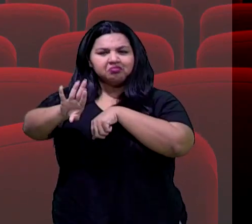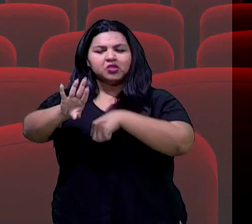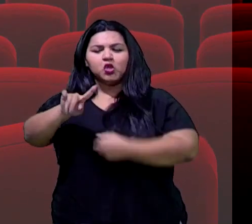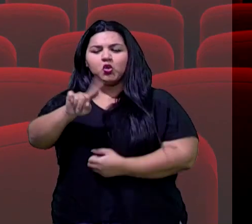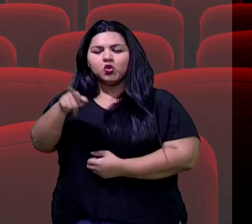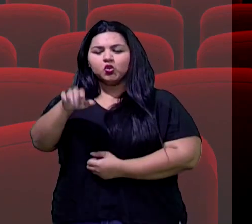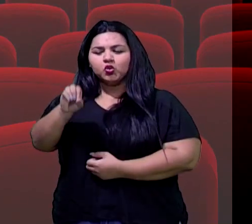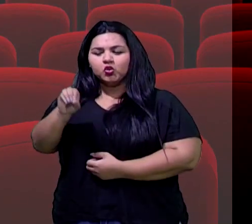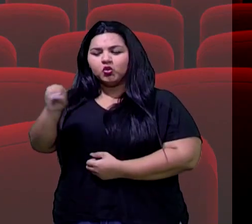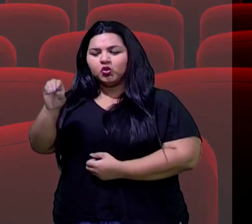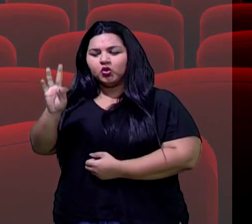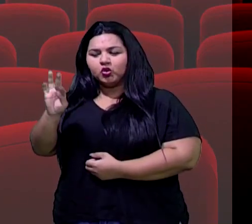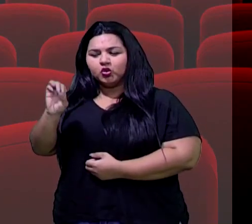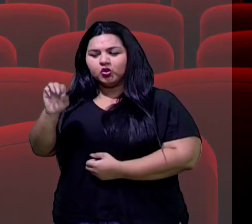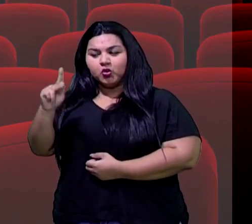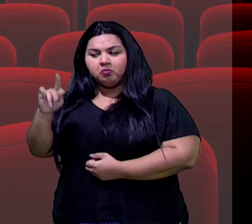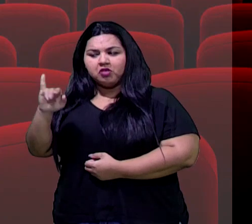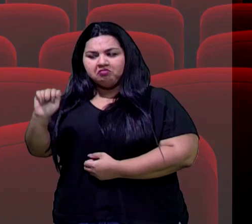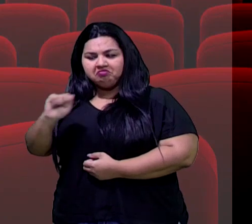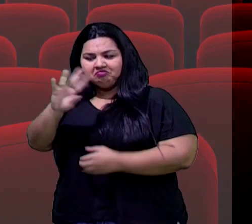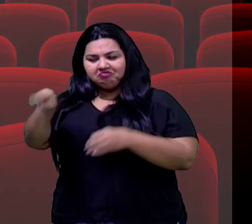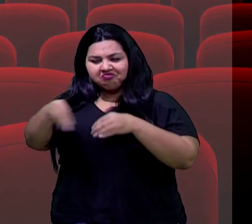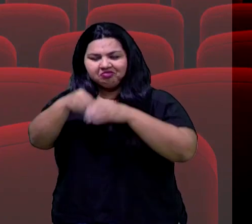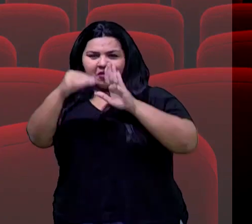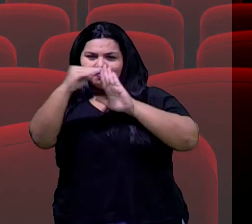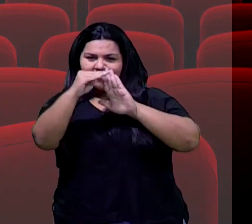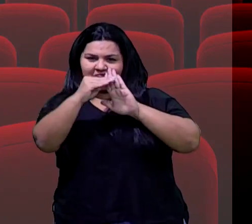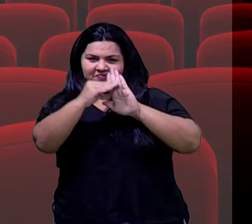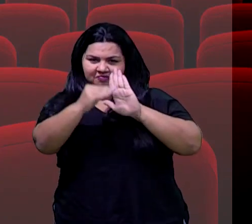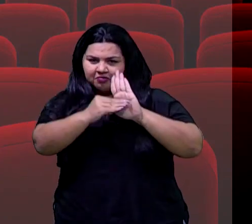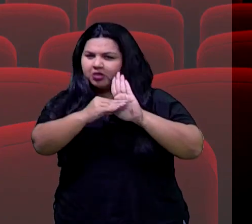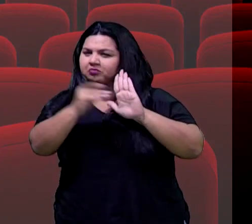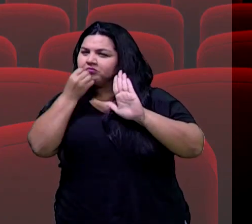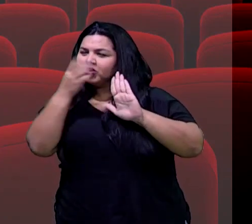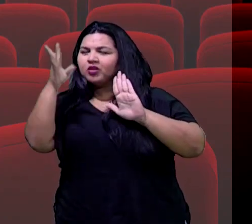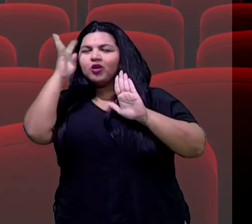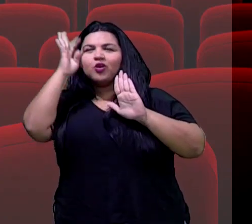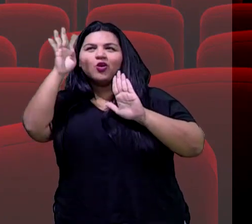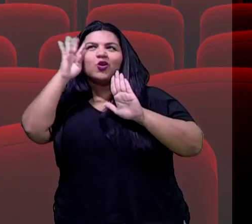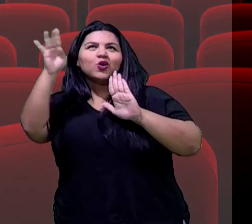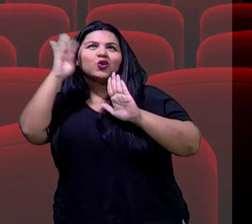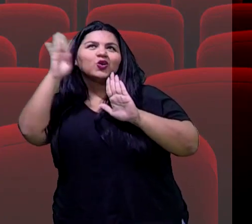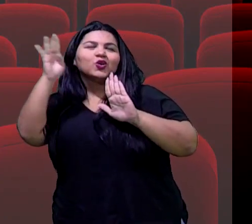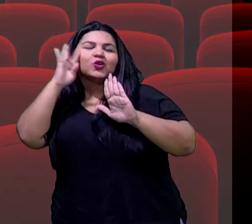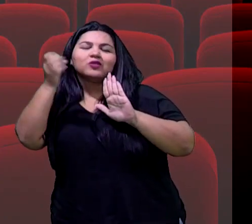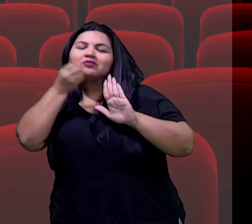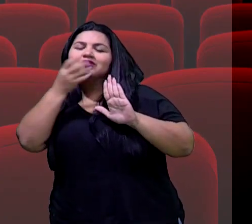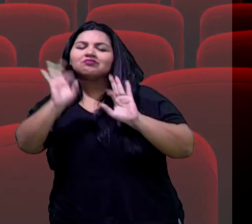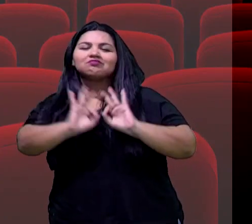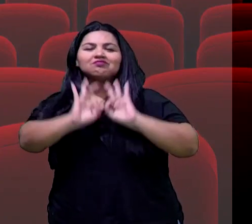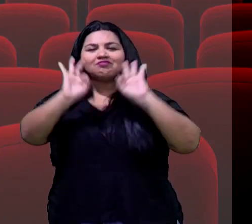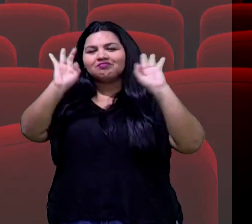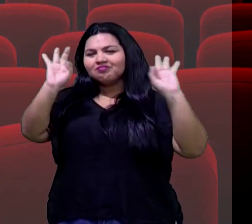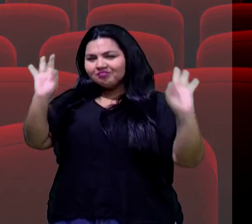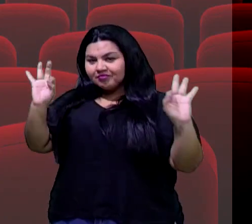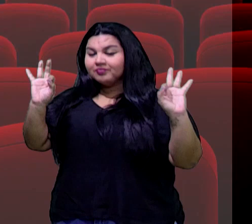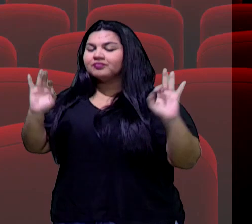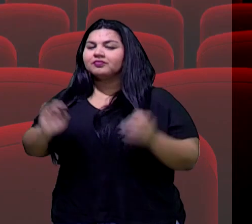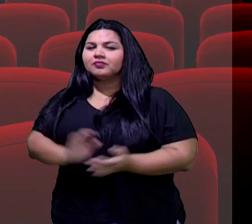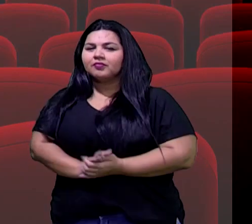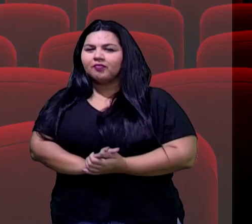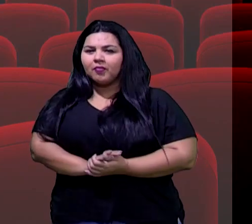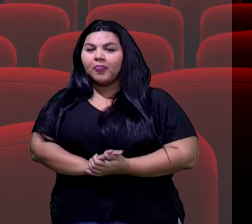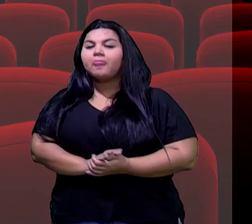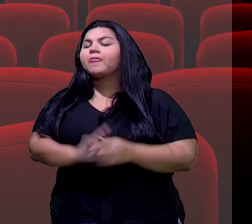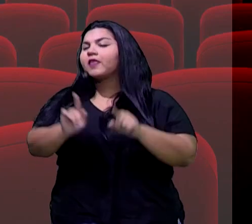Isotopia, entra na lista para vocês e é sempre bom sonhar, não é? Como ele mesmo deixou aí no recadinho. Mas uma